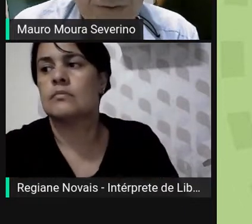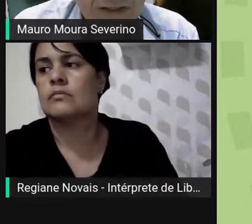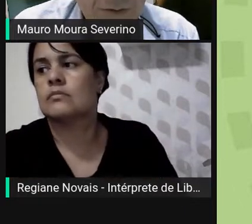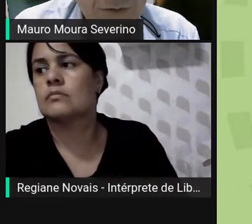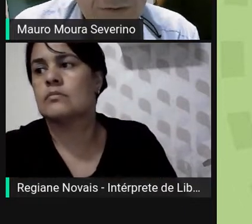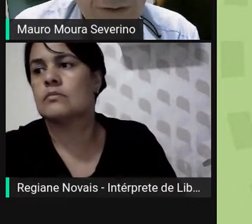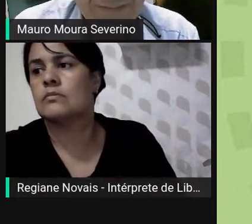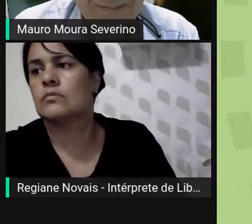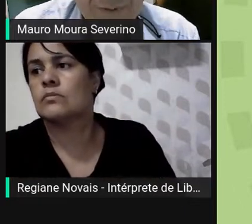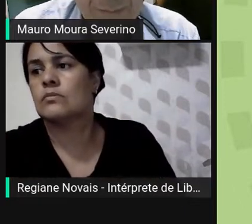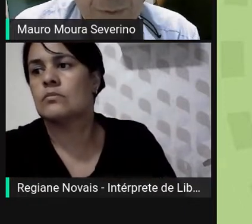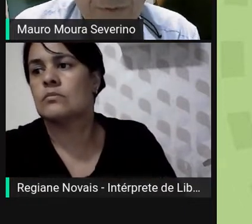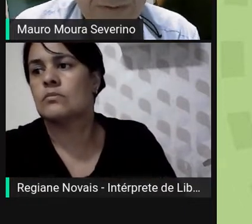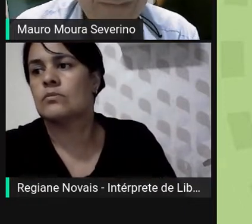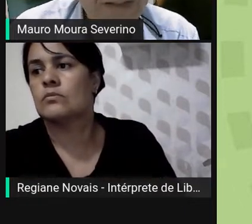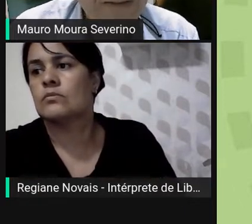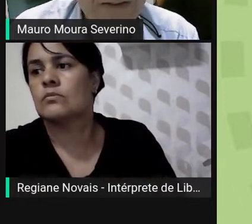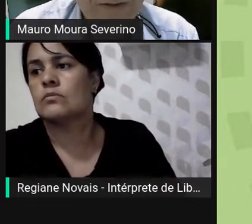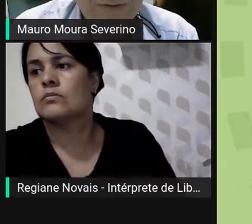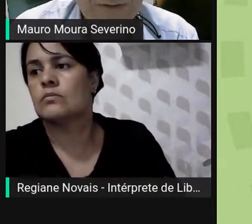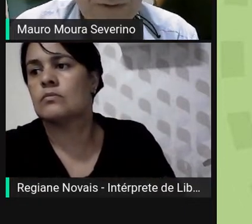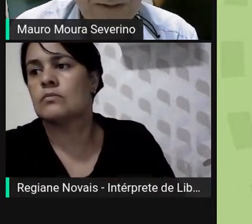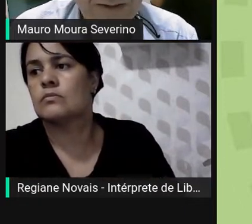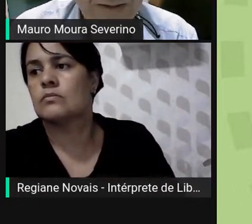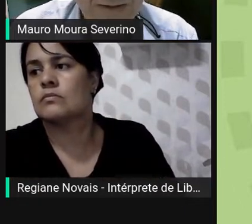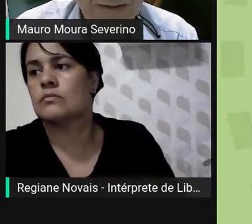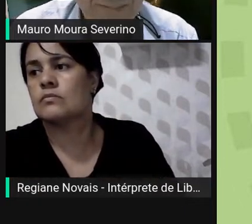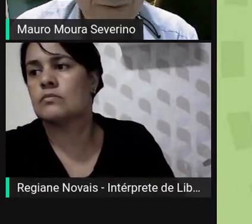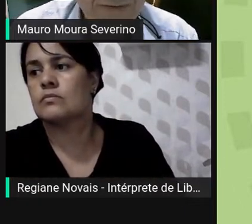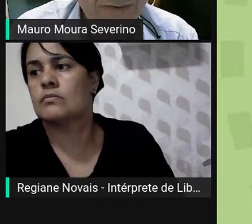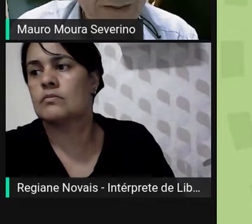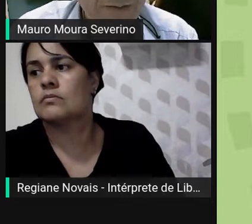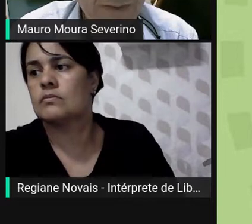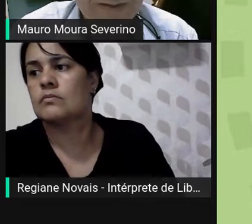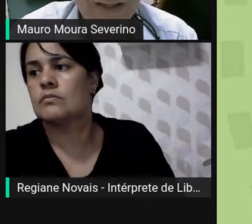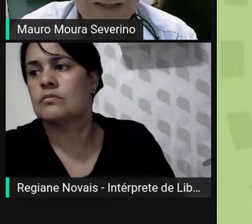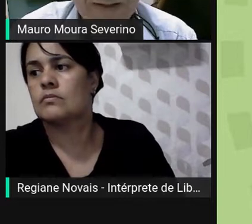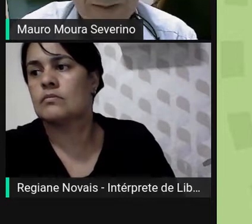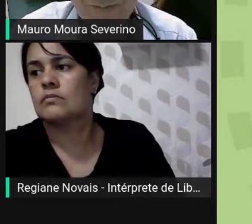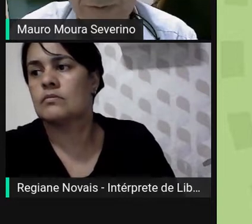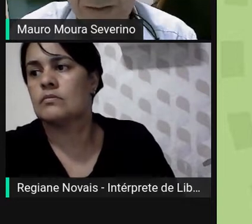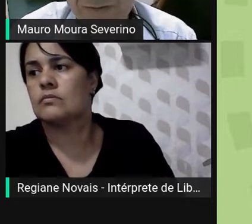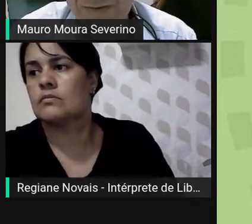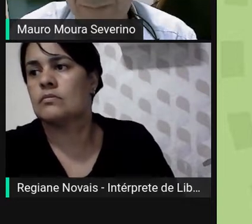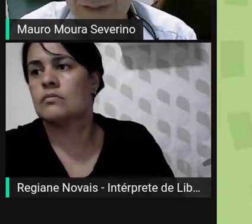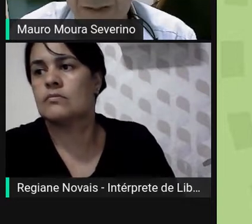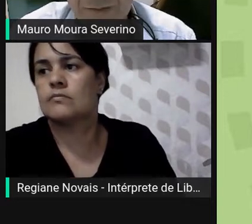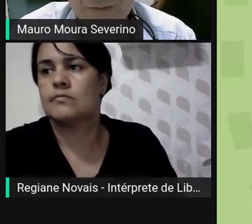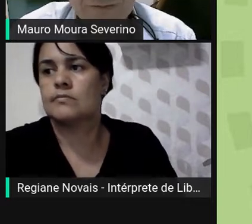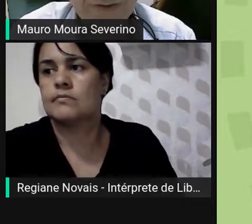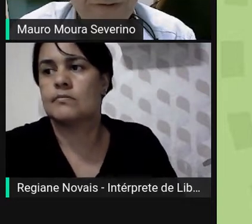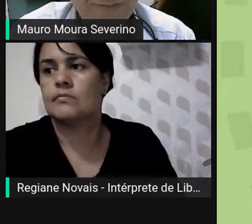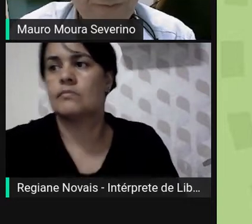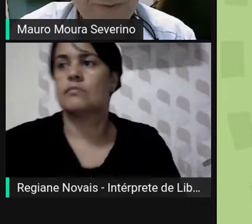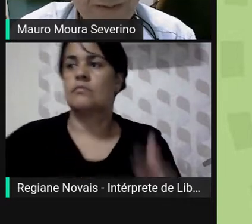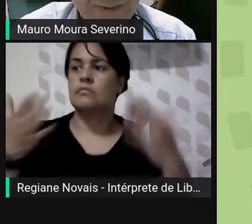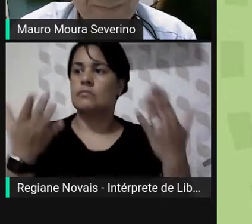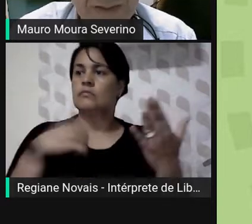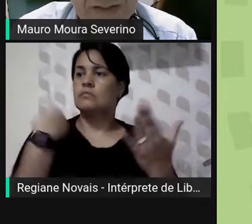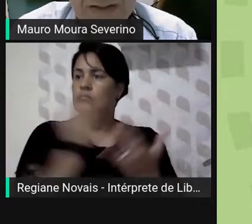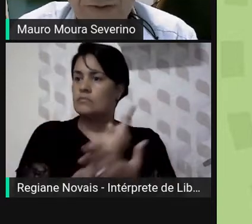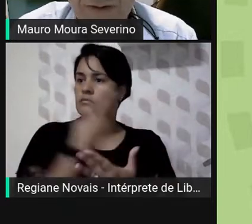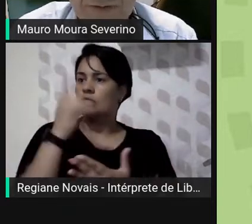na nossa proposta, tentando apresentar uma ideia que pudesse resolver esse